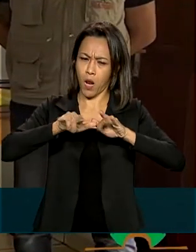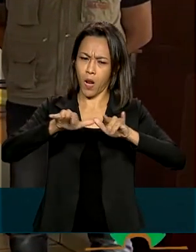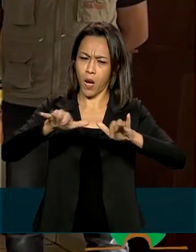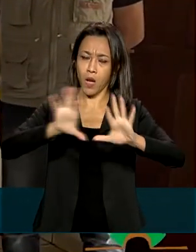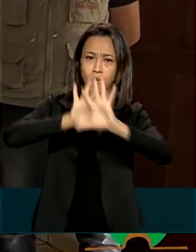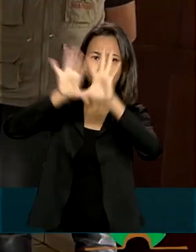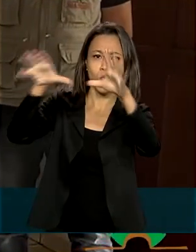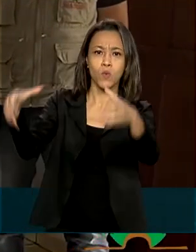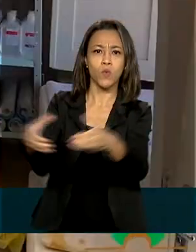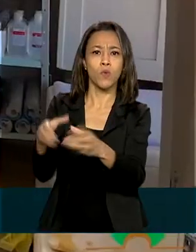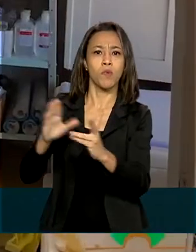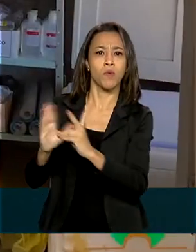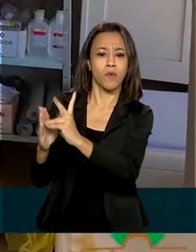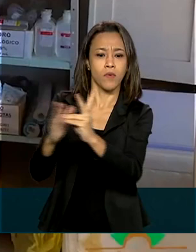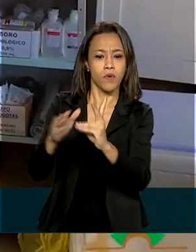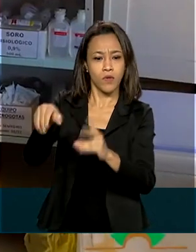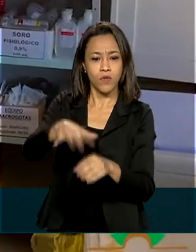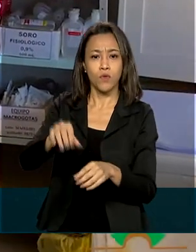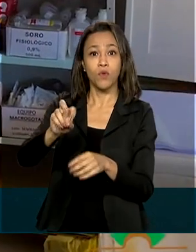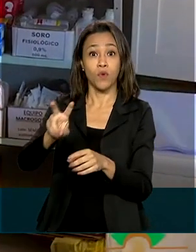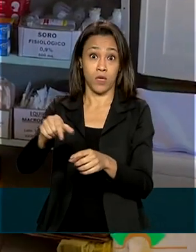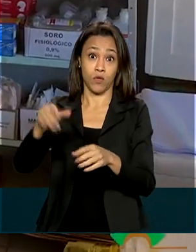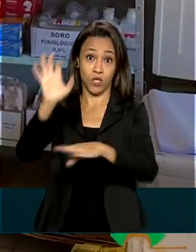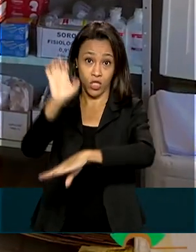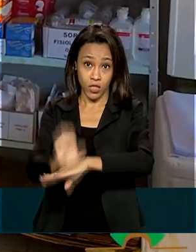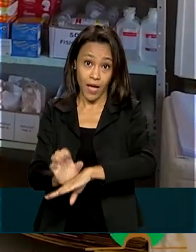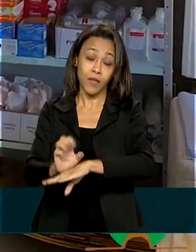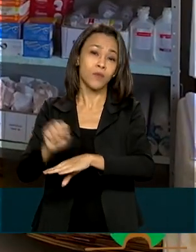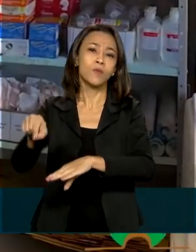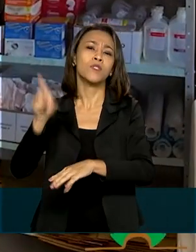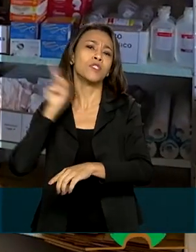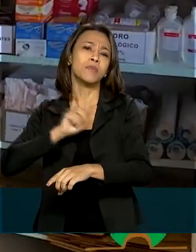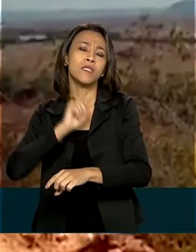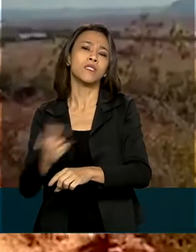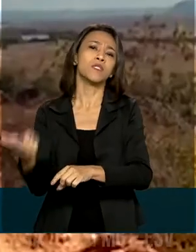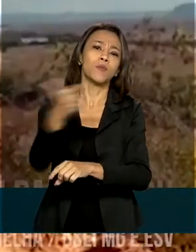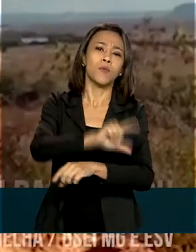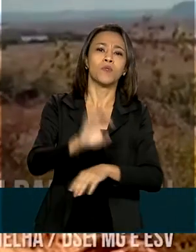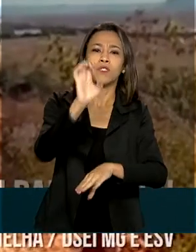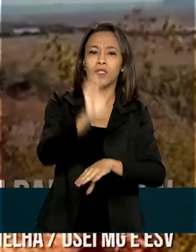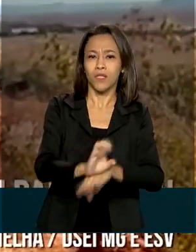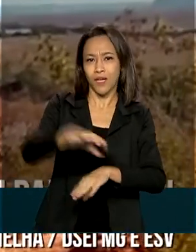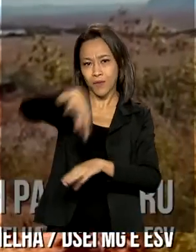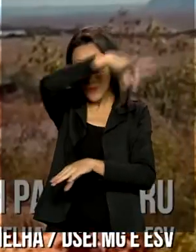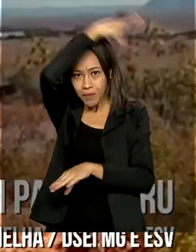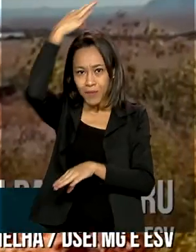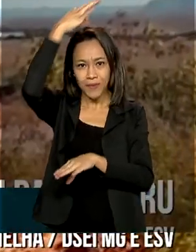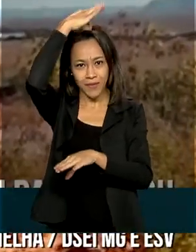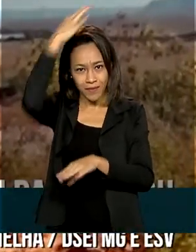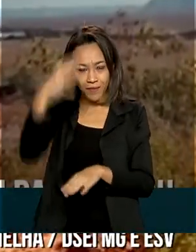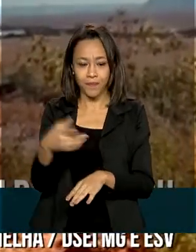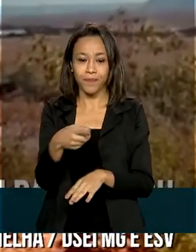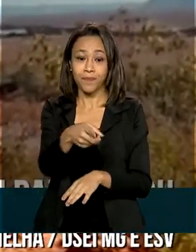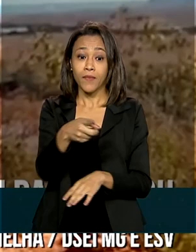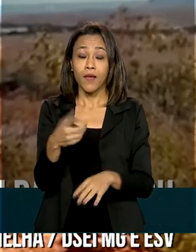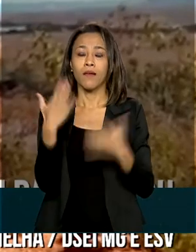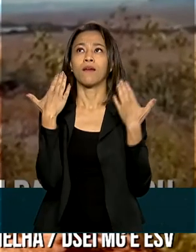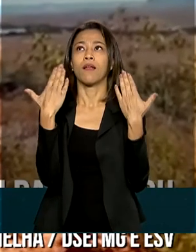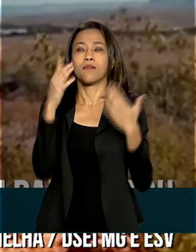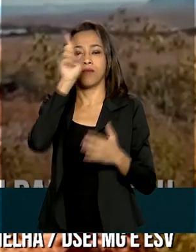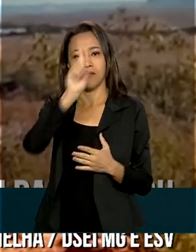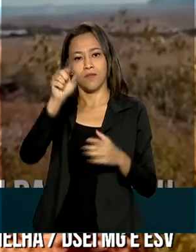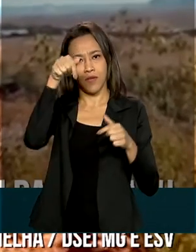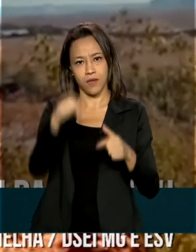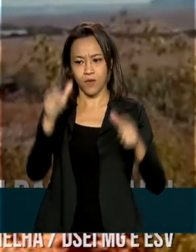Jequitinhonha, que compreende os estados de Minas Gerais e Espírito Santo. Graças a Deus aqui no nosso município